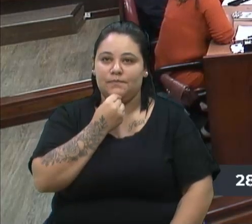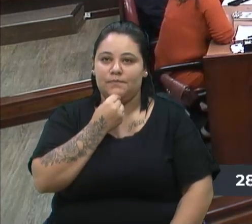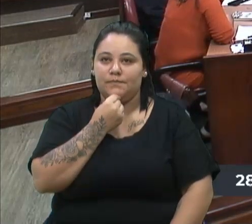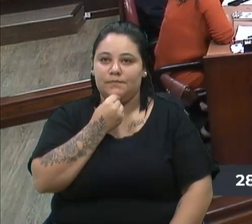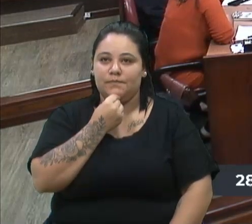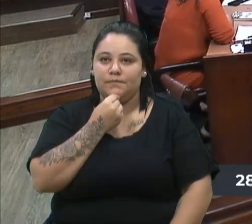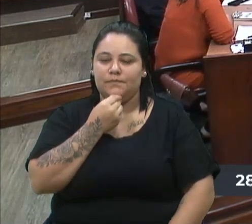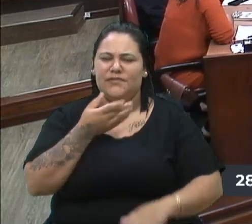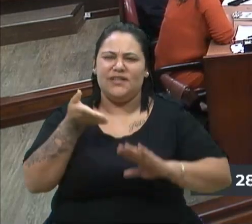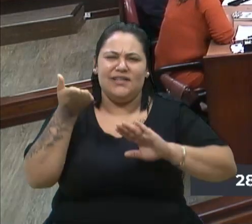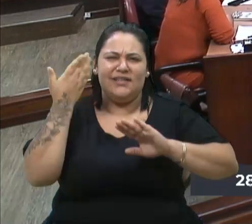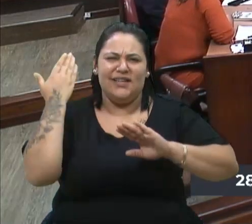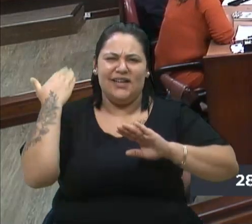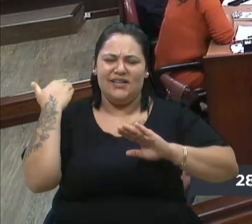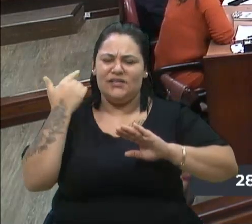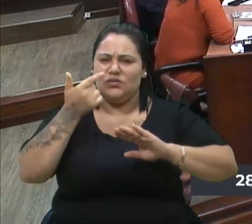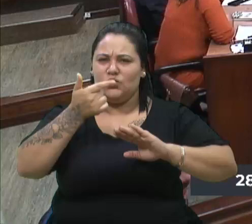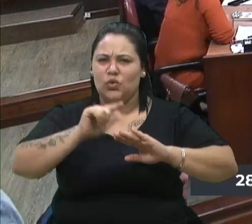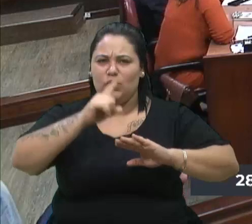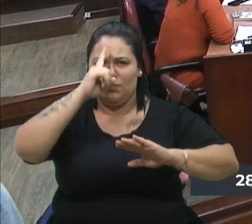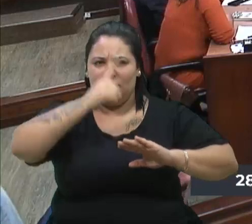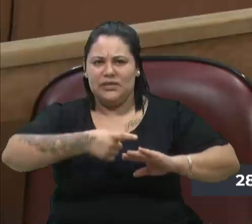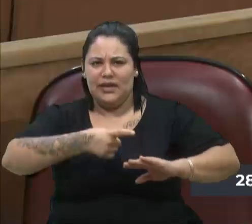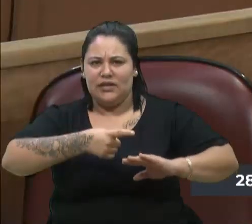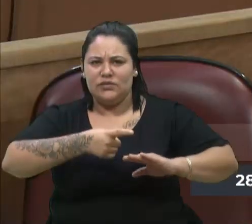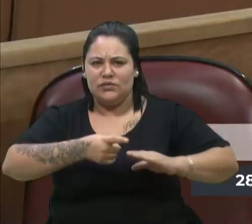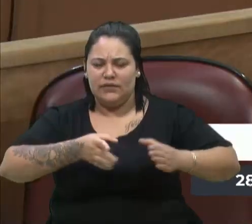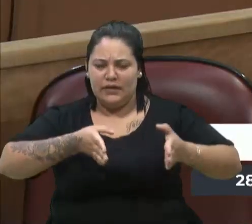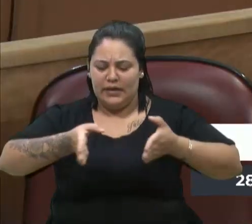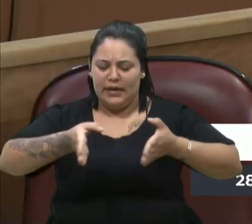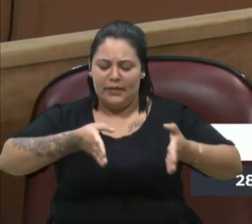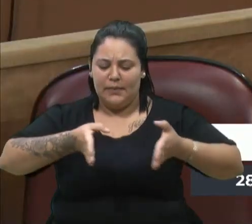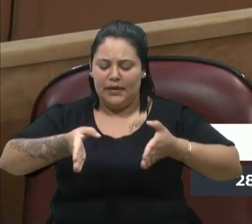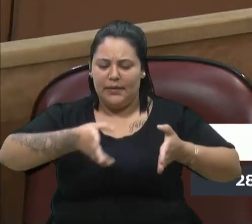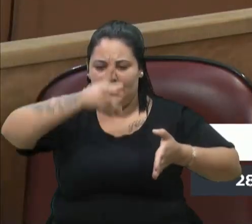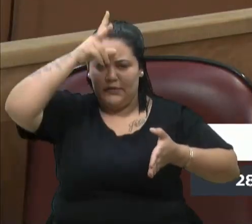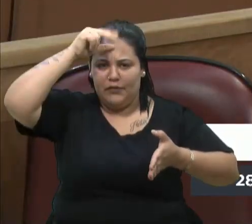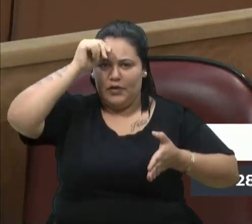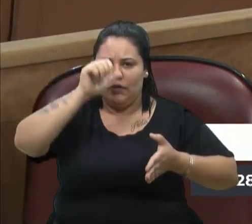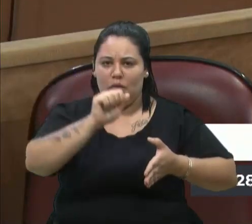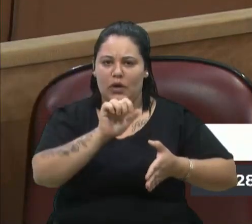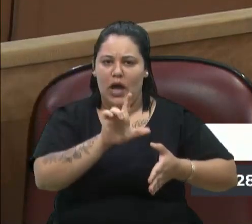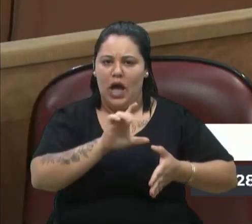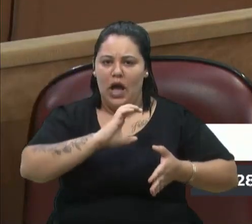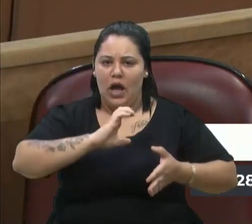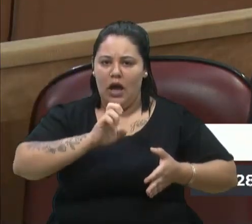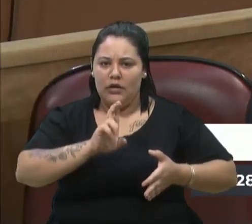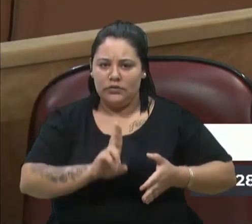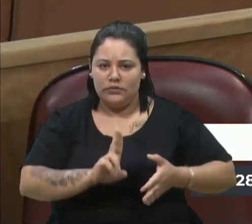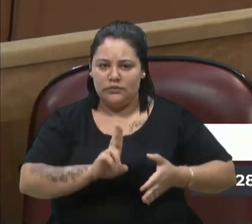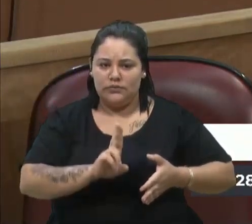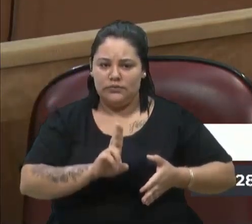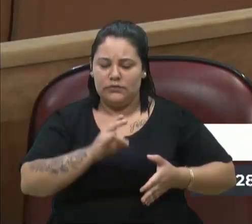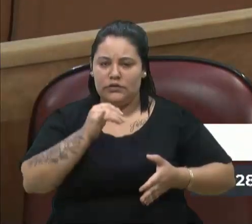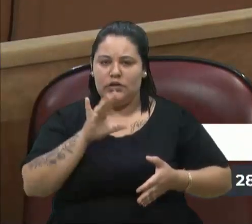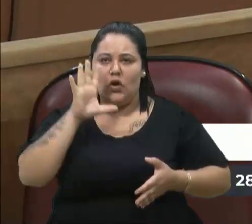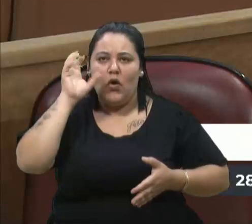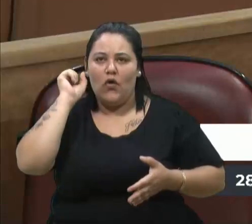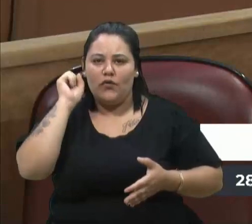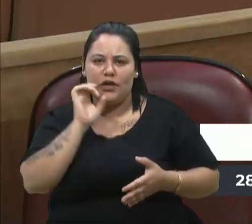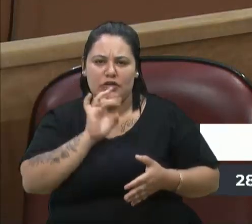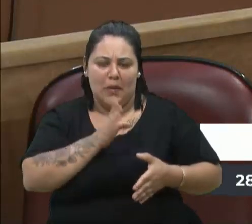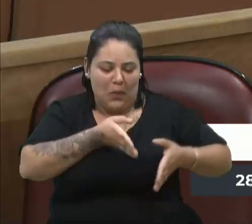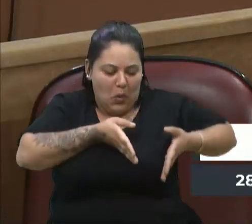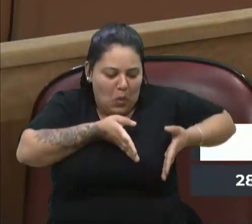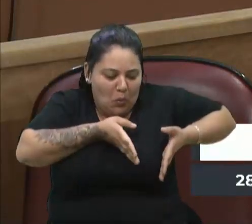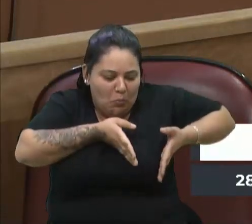legislatura, quando estávamos na época do prefeito Alceu, já repeti, se ouvia só o corredor da Vizade.